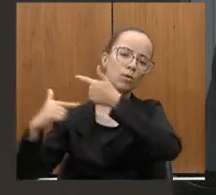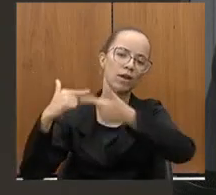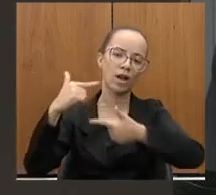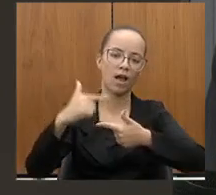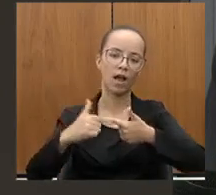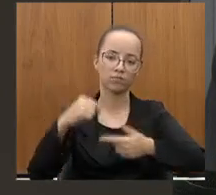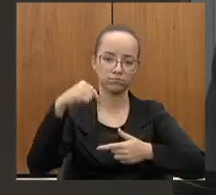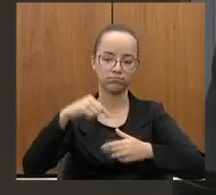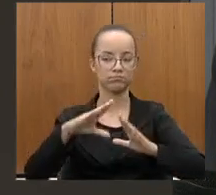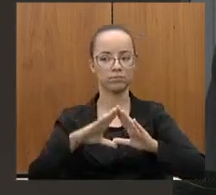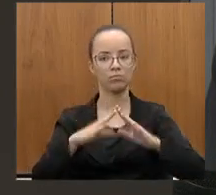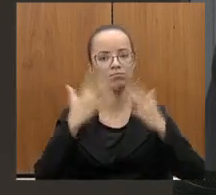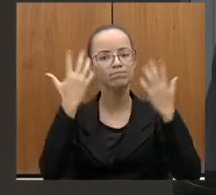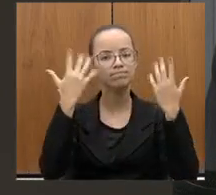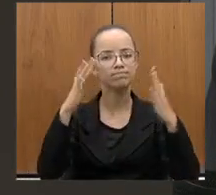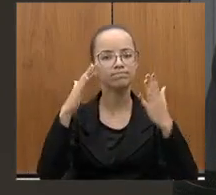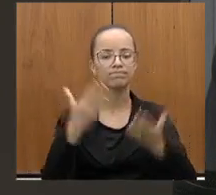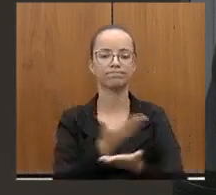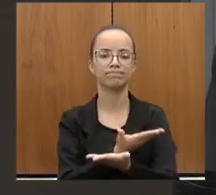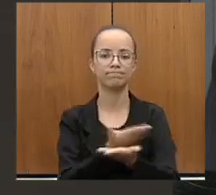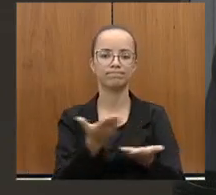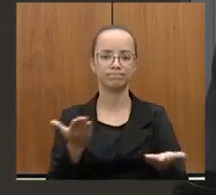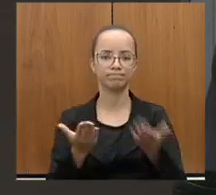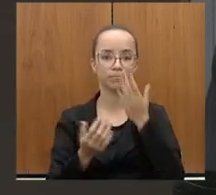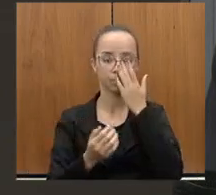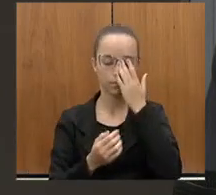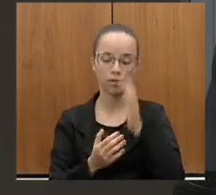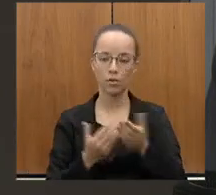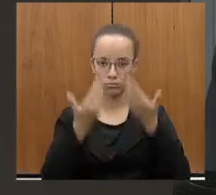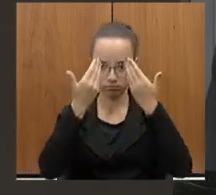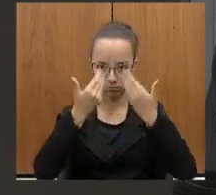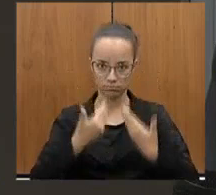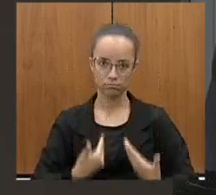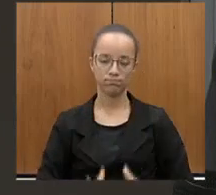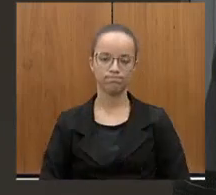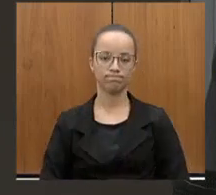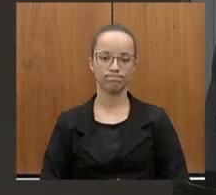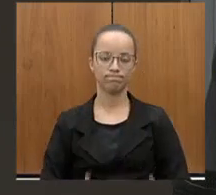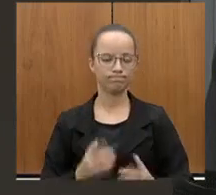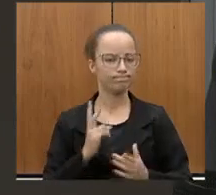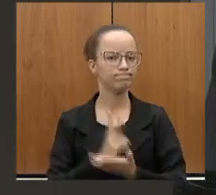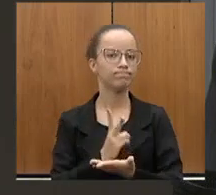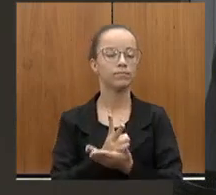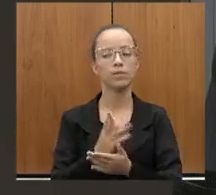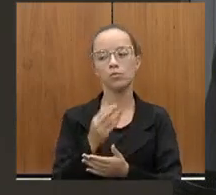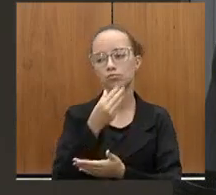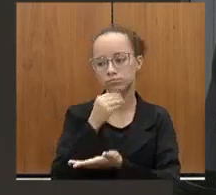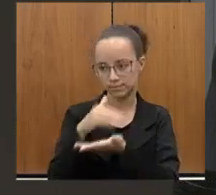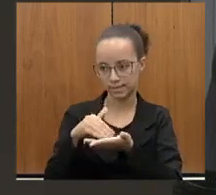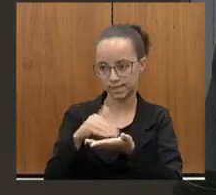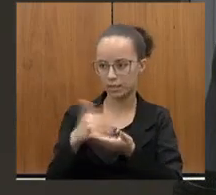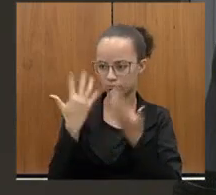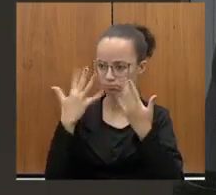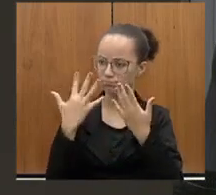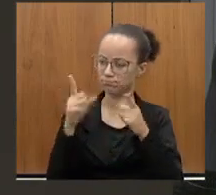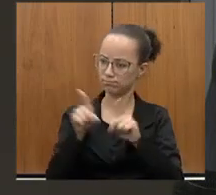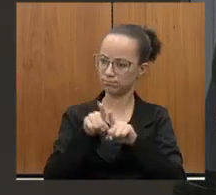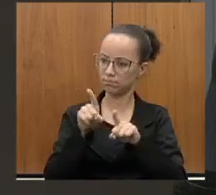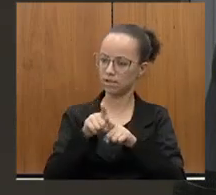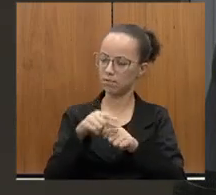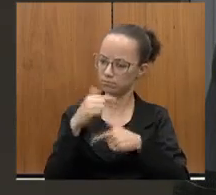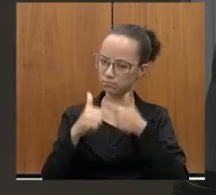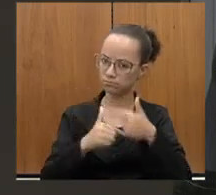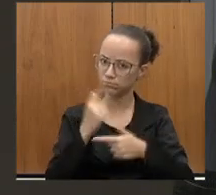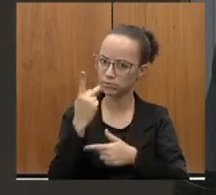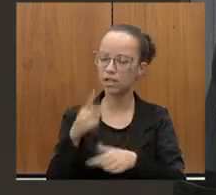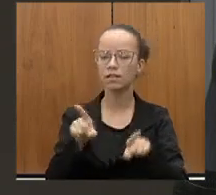casa. Então, parabéns a vocês, me coloco à disposição, e, secretário, parabéns também pela atuação,